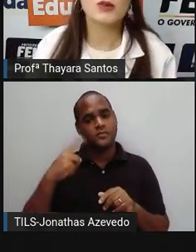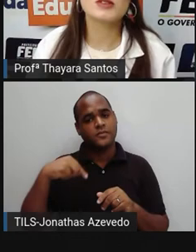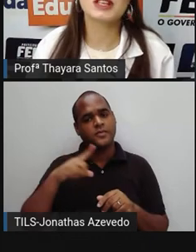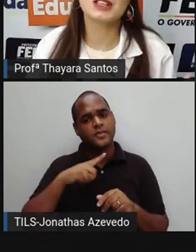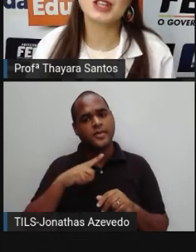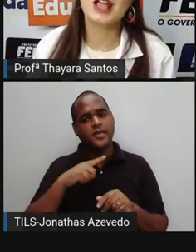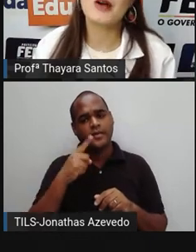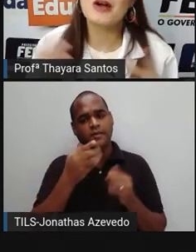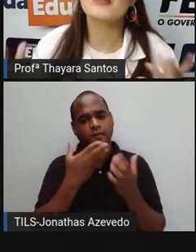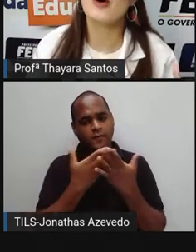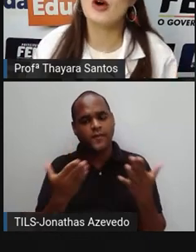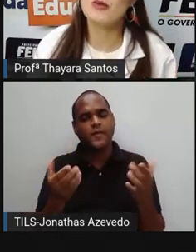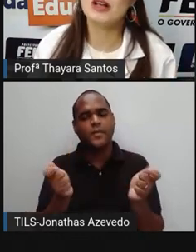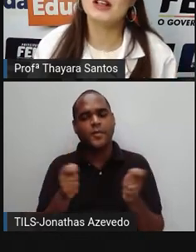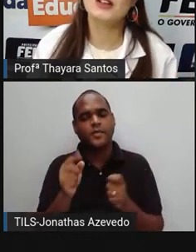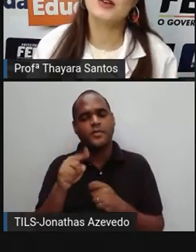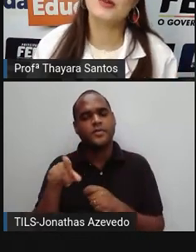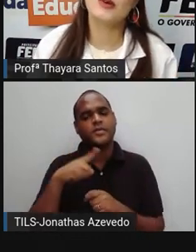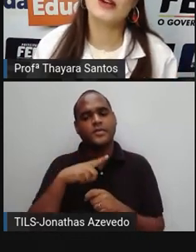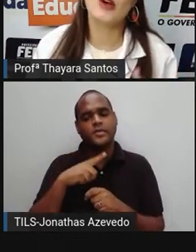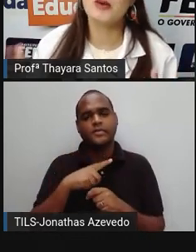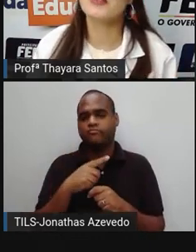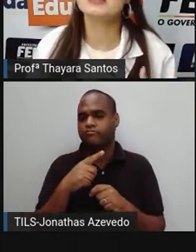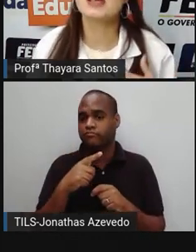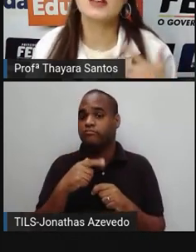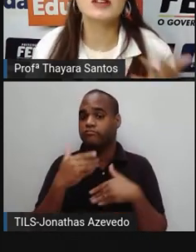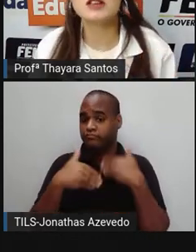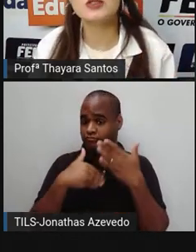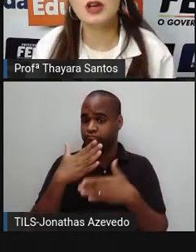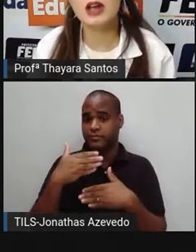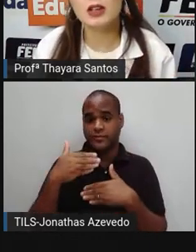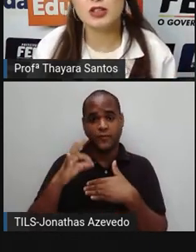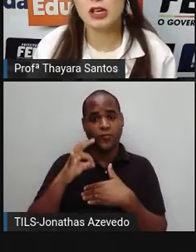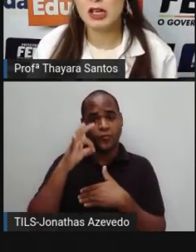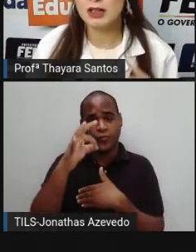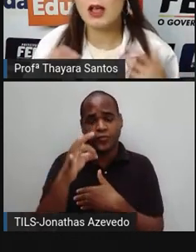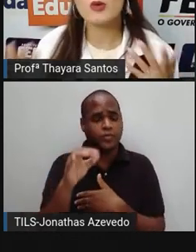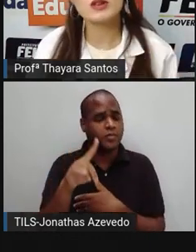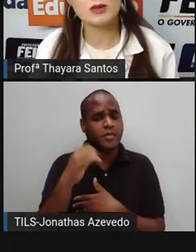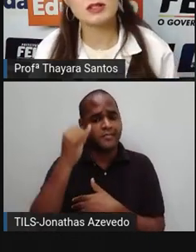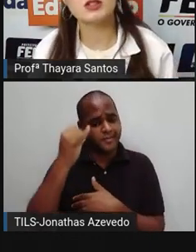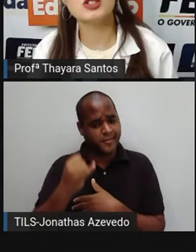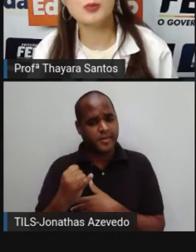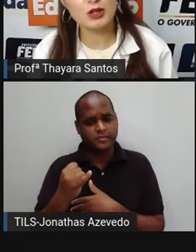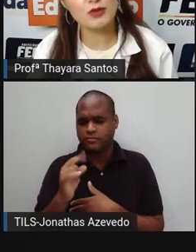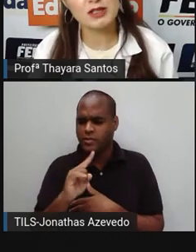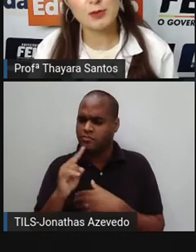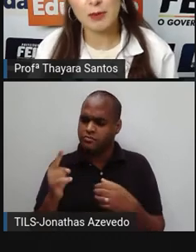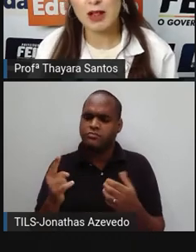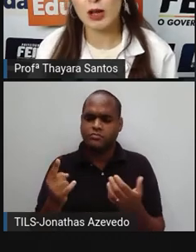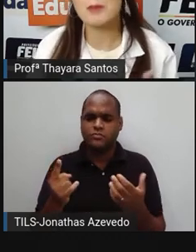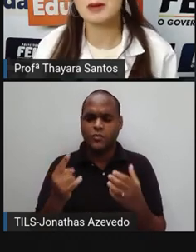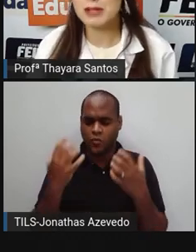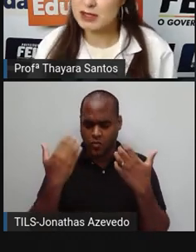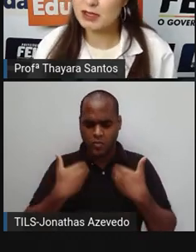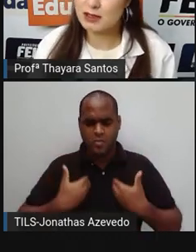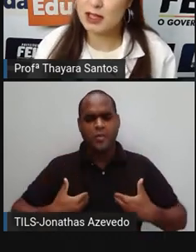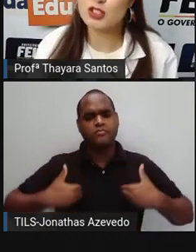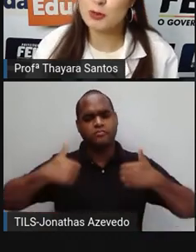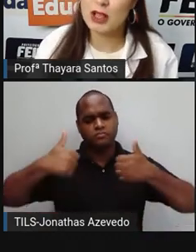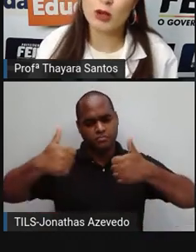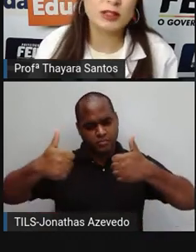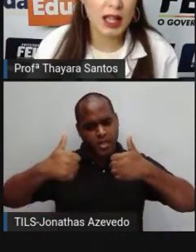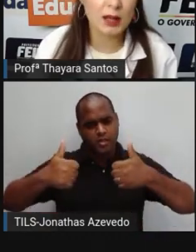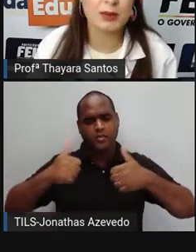vocês vão conseguir chegar a uma forma, uma forma física que vai ser diferente. Tem algumas coisas que a gente pode fazer para melhorar, para se